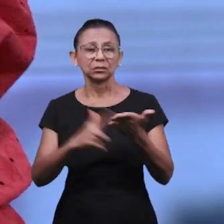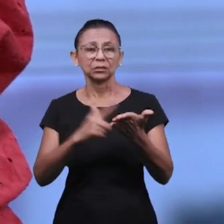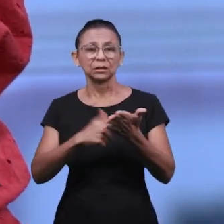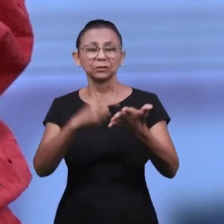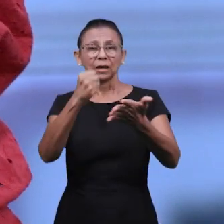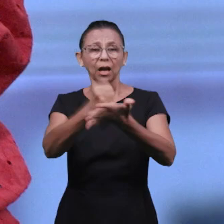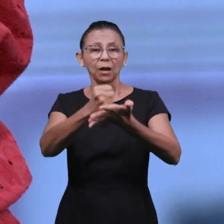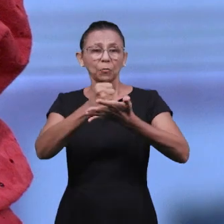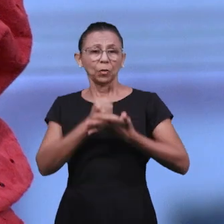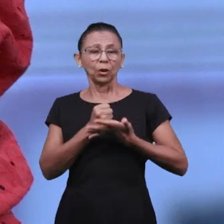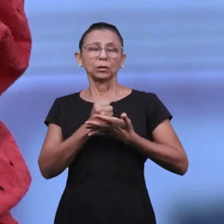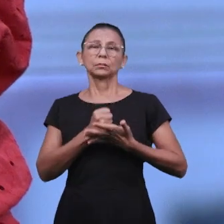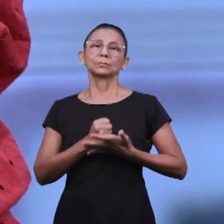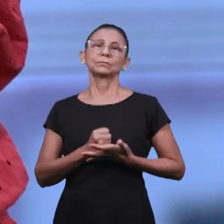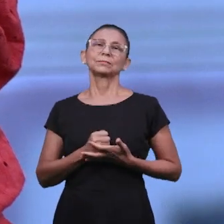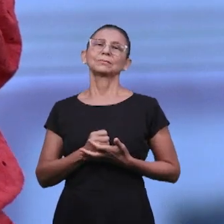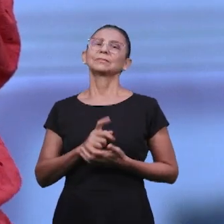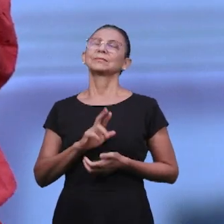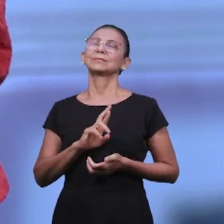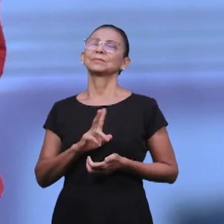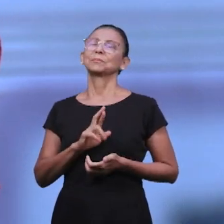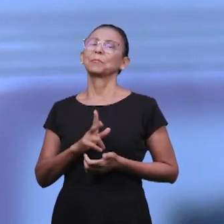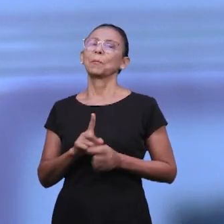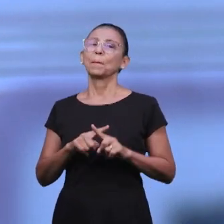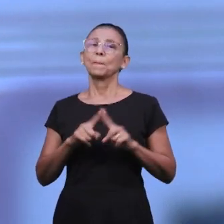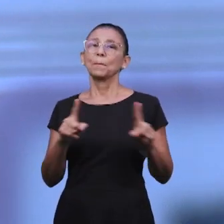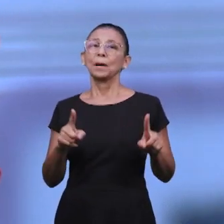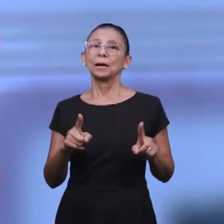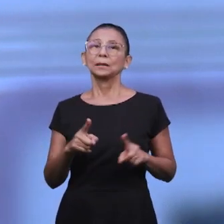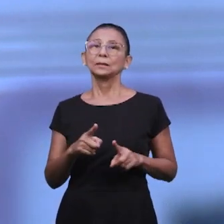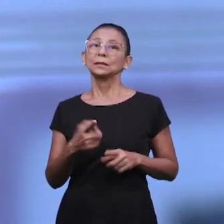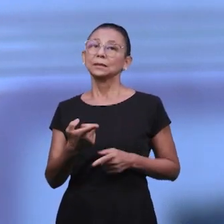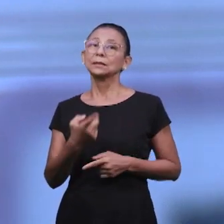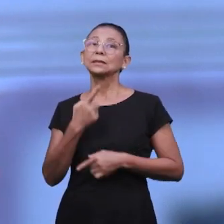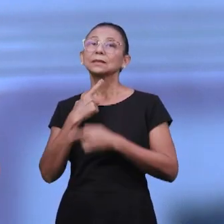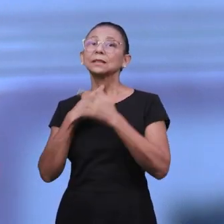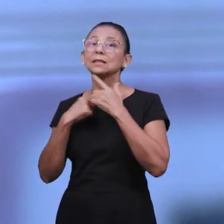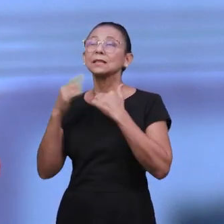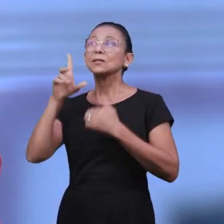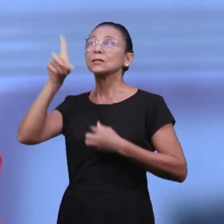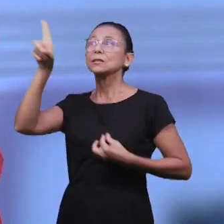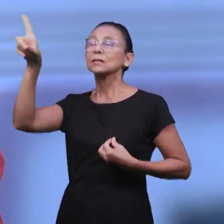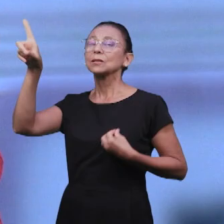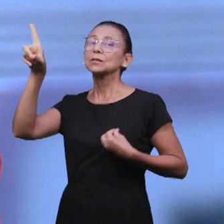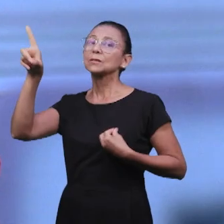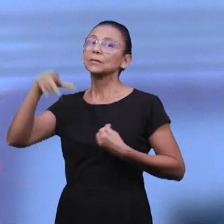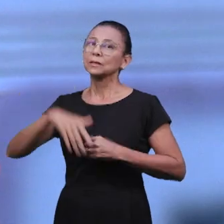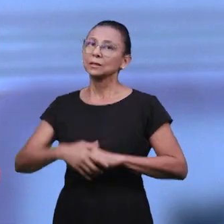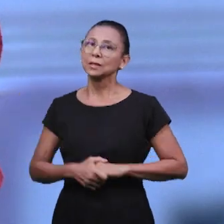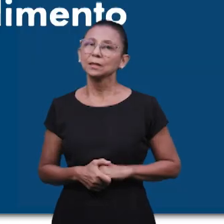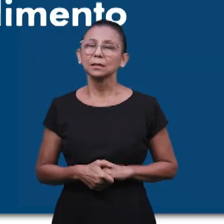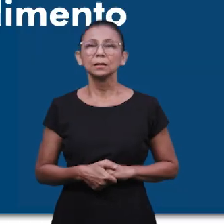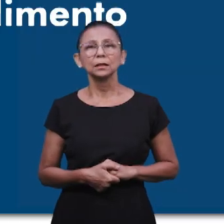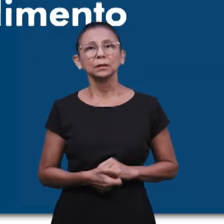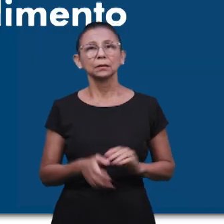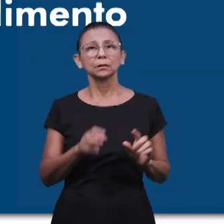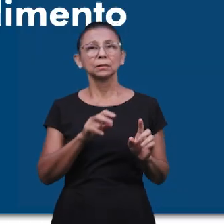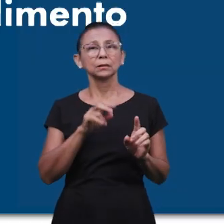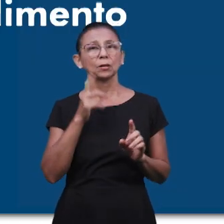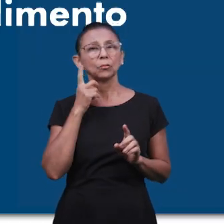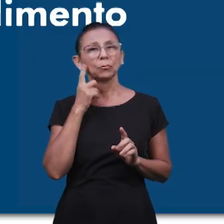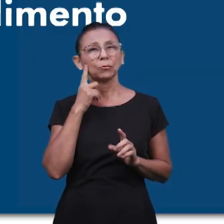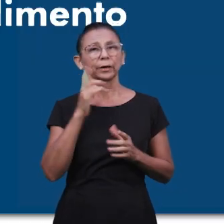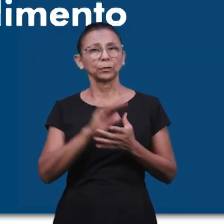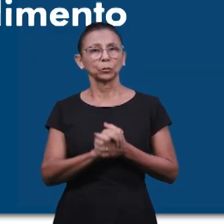É a sede do Deus vivo. Então, com base na postura de Ana e nas pesquisas das ciências humanas e